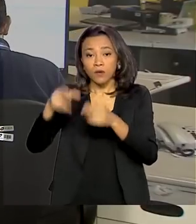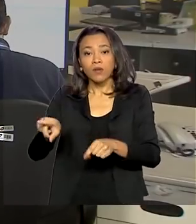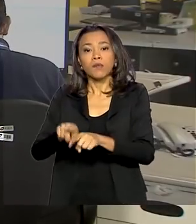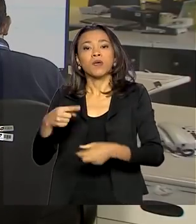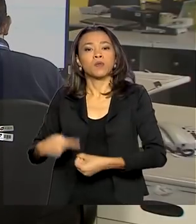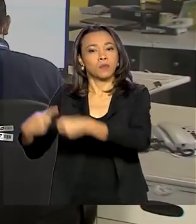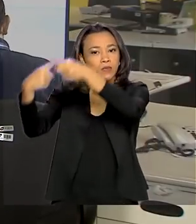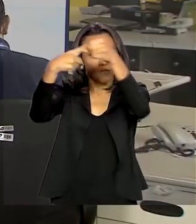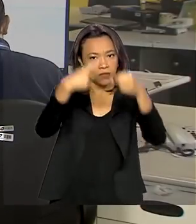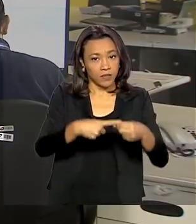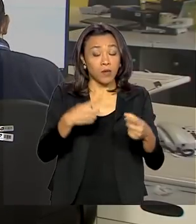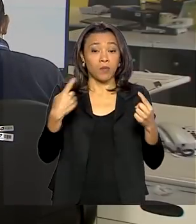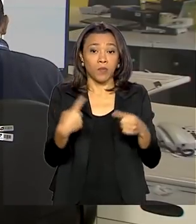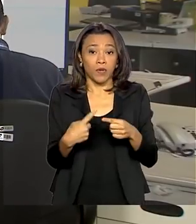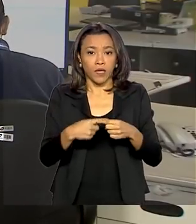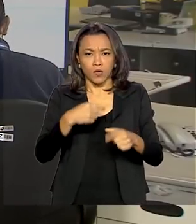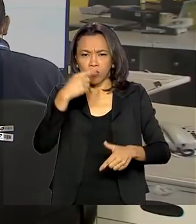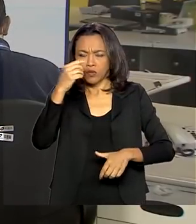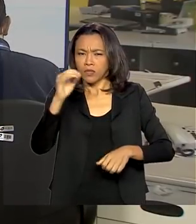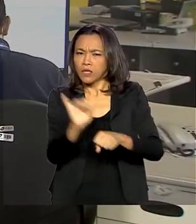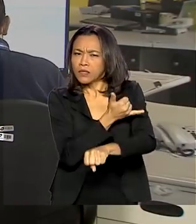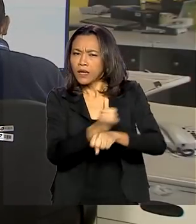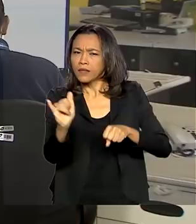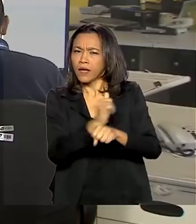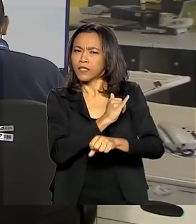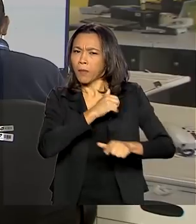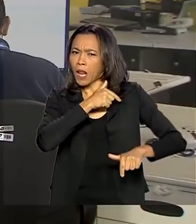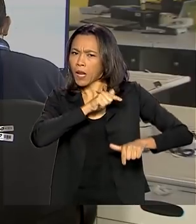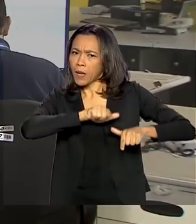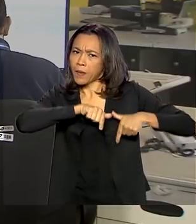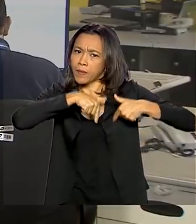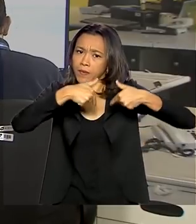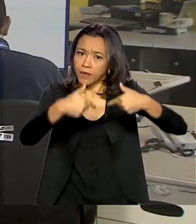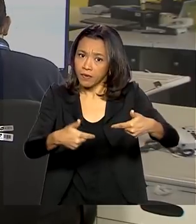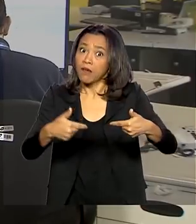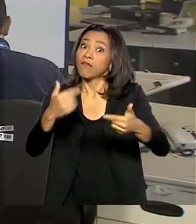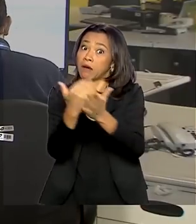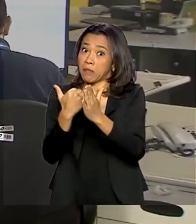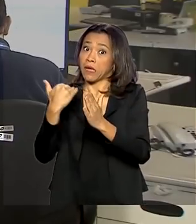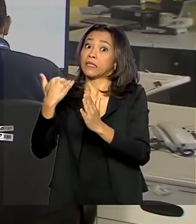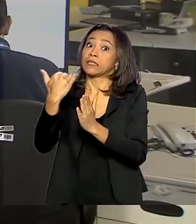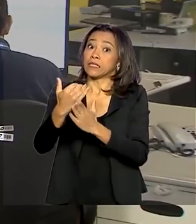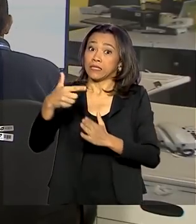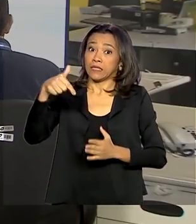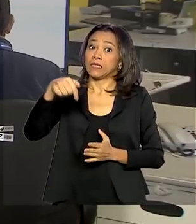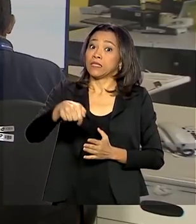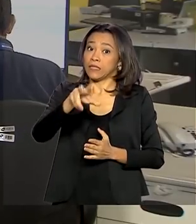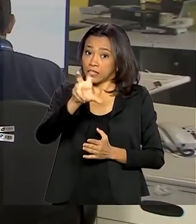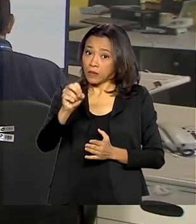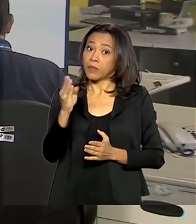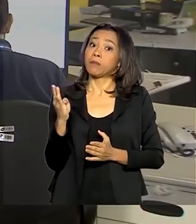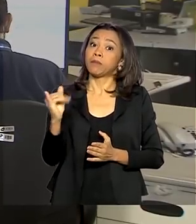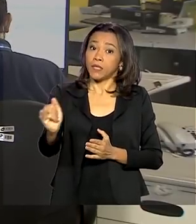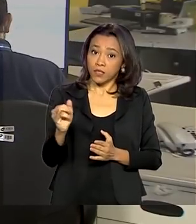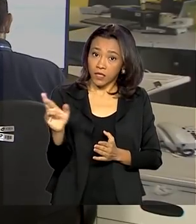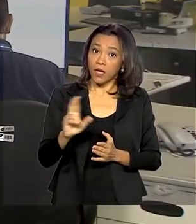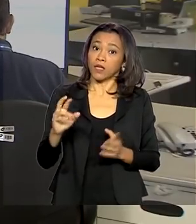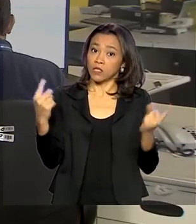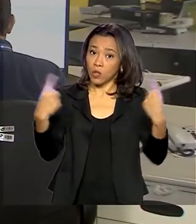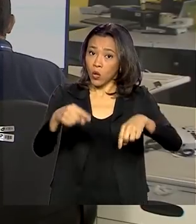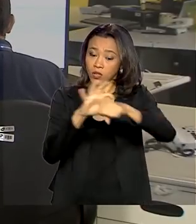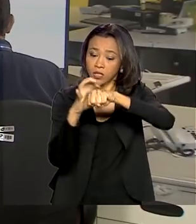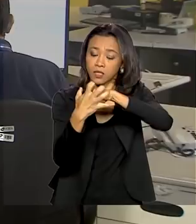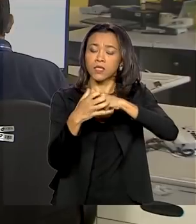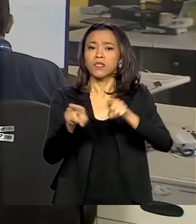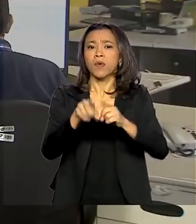ações para o enfrentamento ao coronavírus devem ultrapassar R 750 bilhões na economia. Além da ajuda